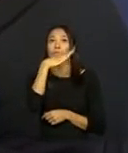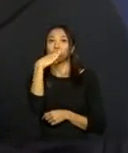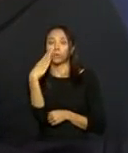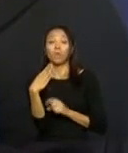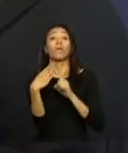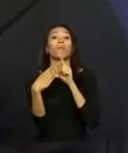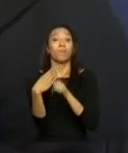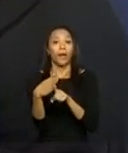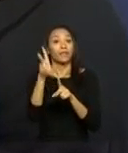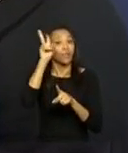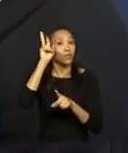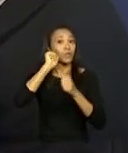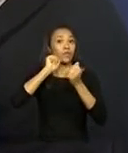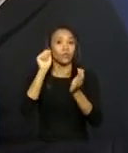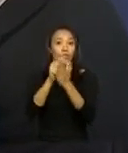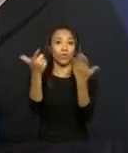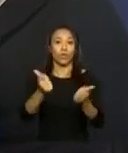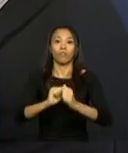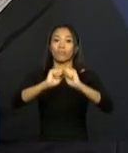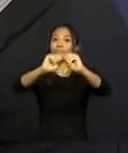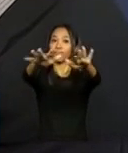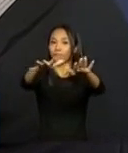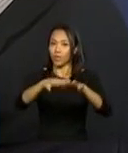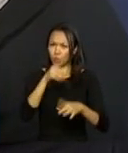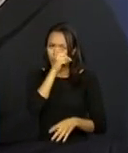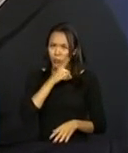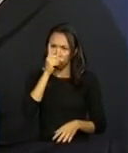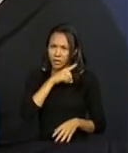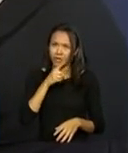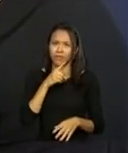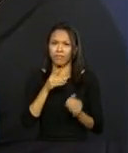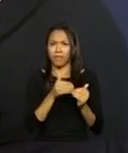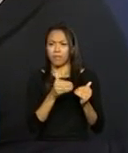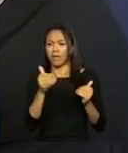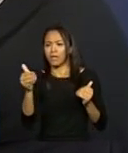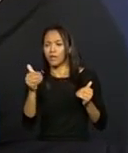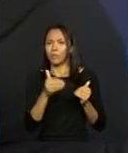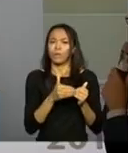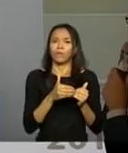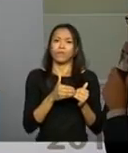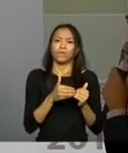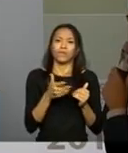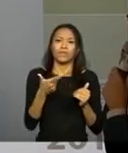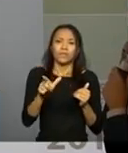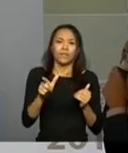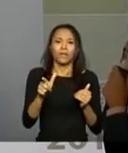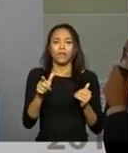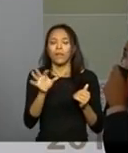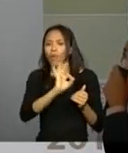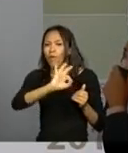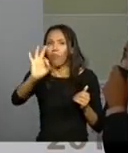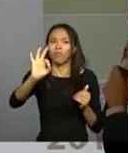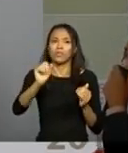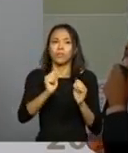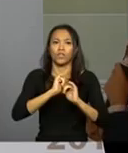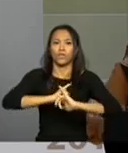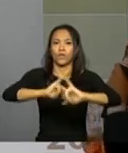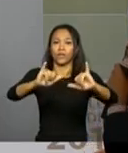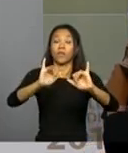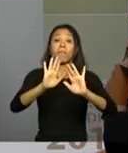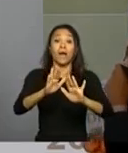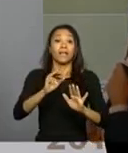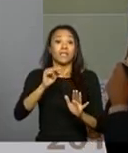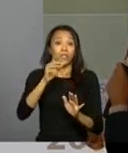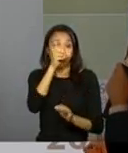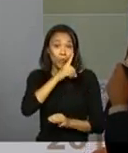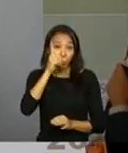Ou seja, o domingo não é o grande dia. Apesar de ser muito mais espaçoso, apesar de ter a publicidade mais fantástica, a média de domingo